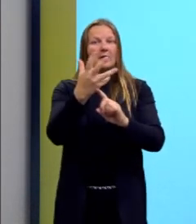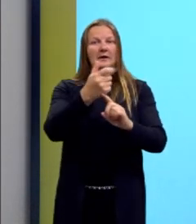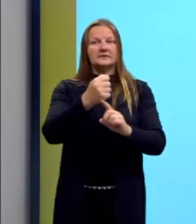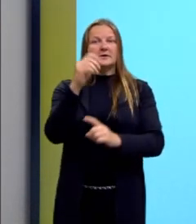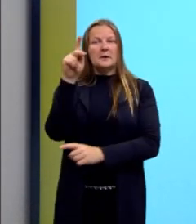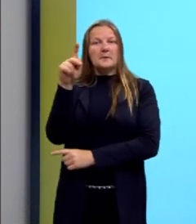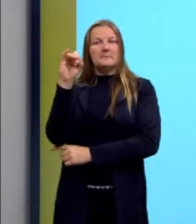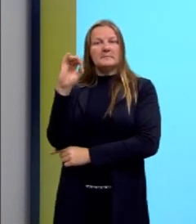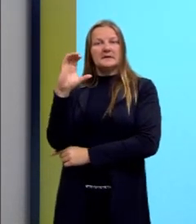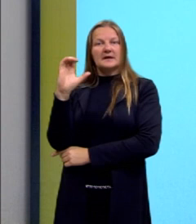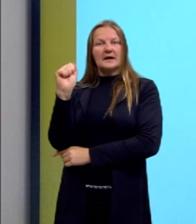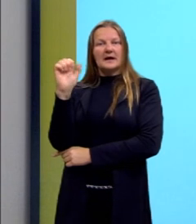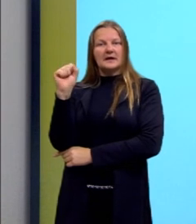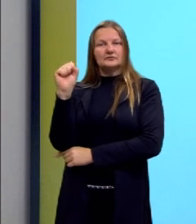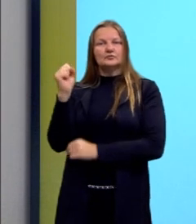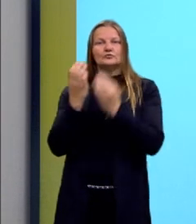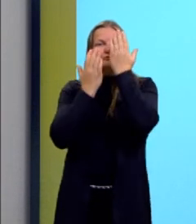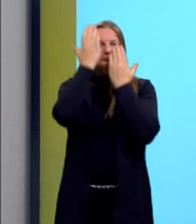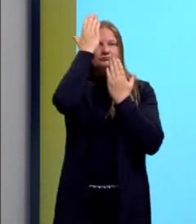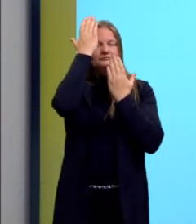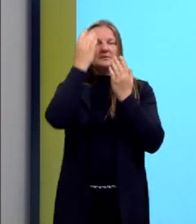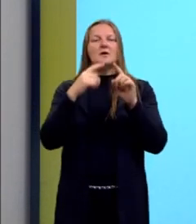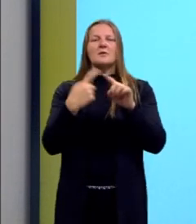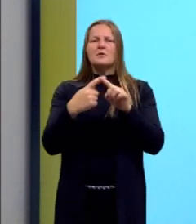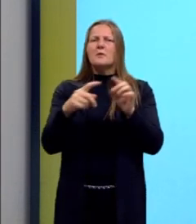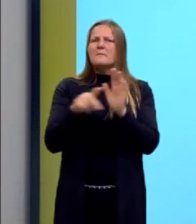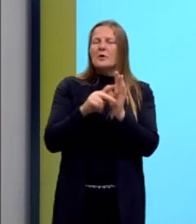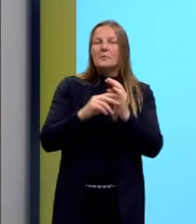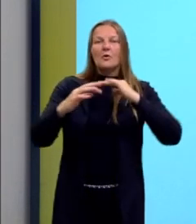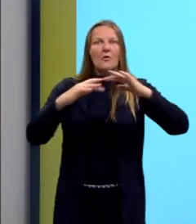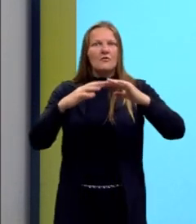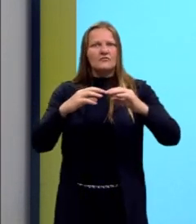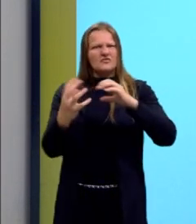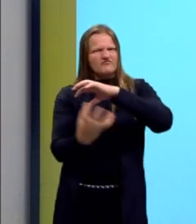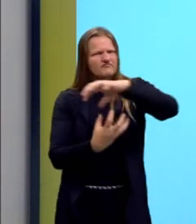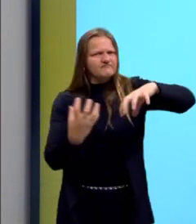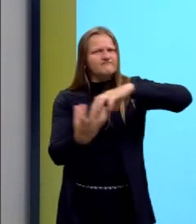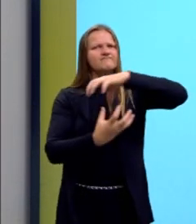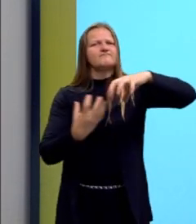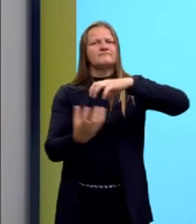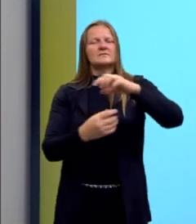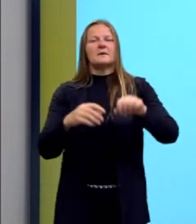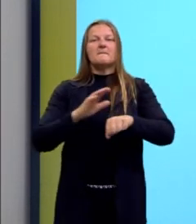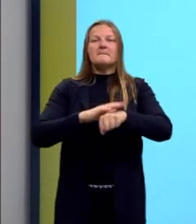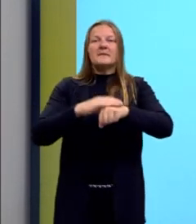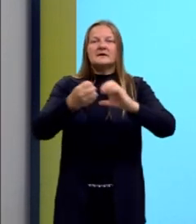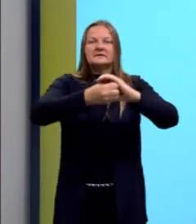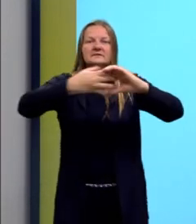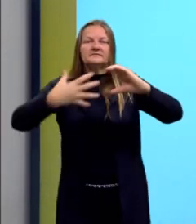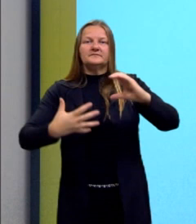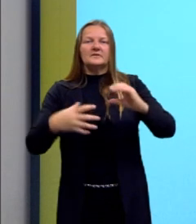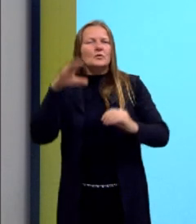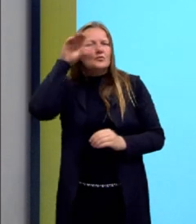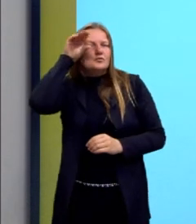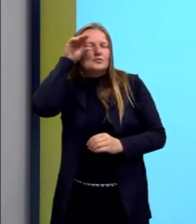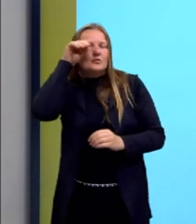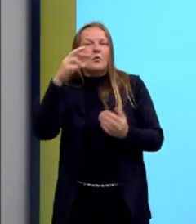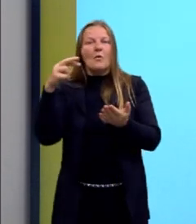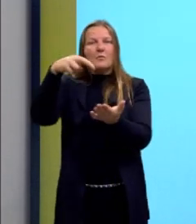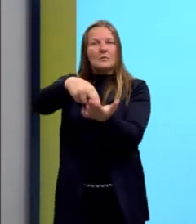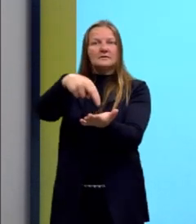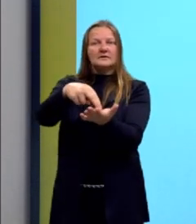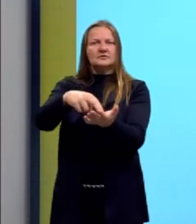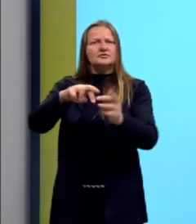E o cubismo trata de um movimento artístico revolucionário. A principal característica é a observação da realidade sobre